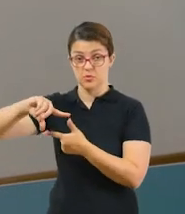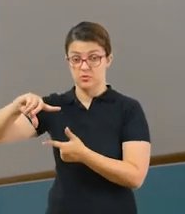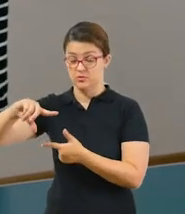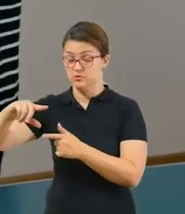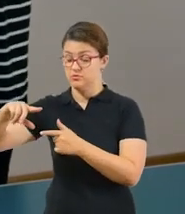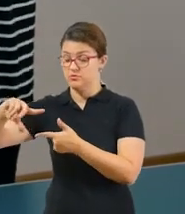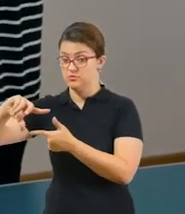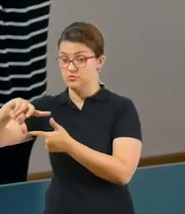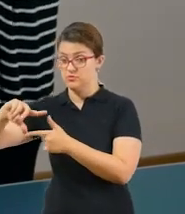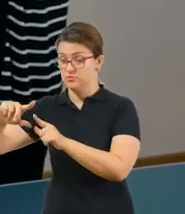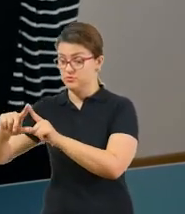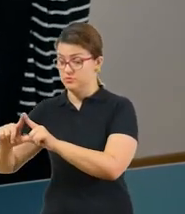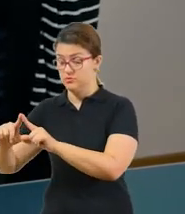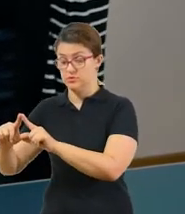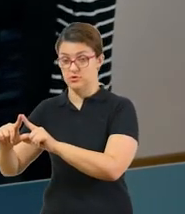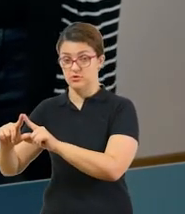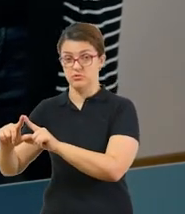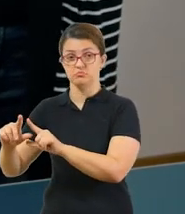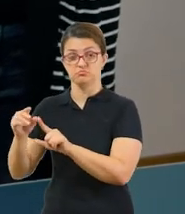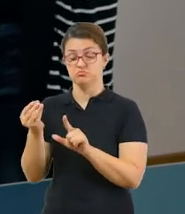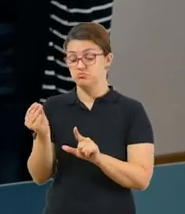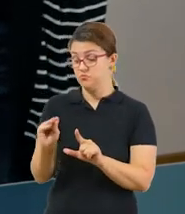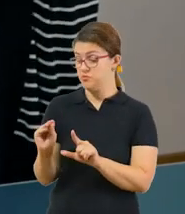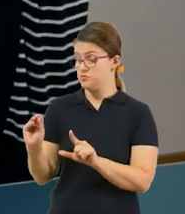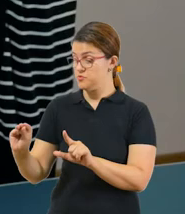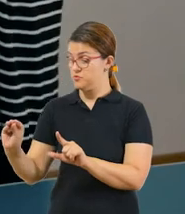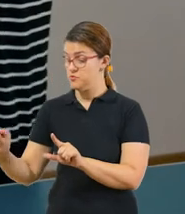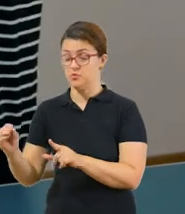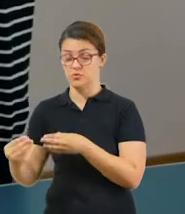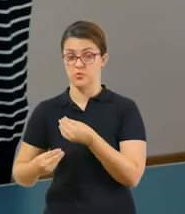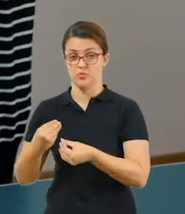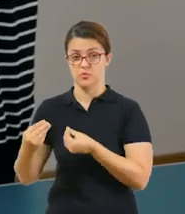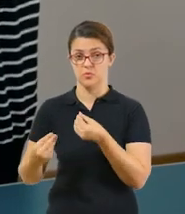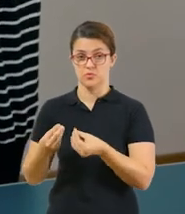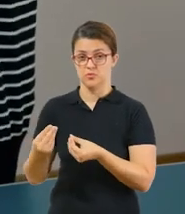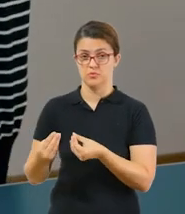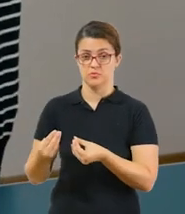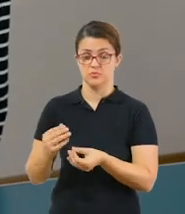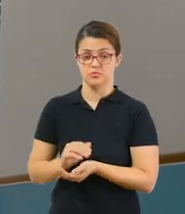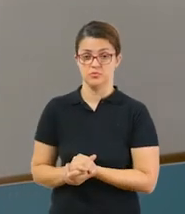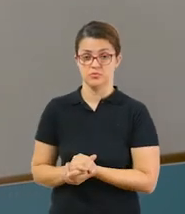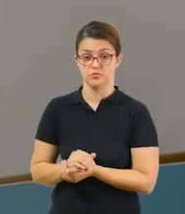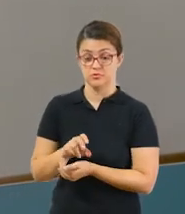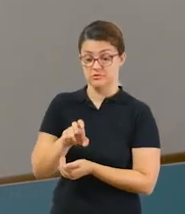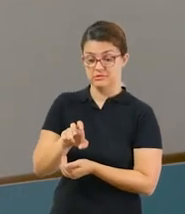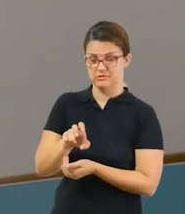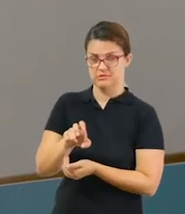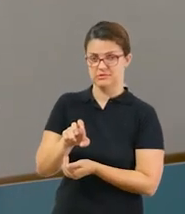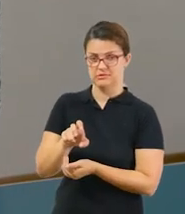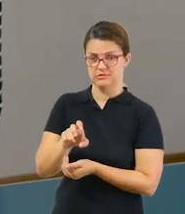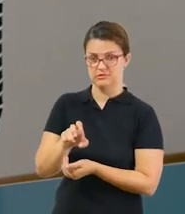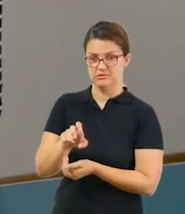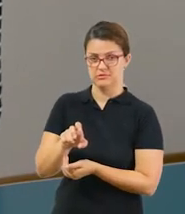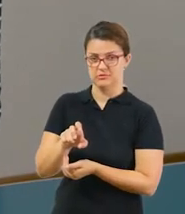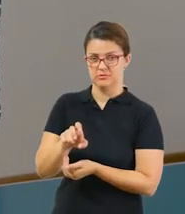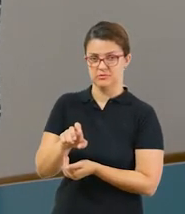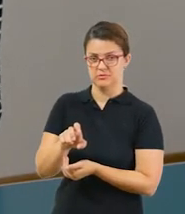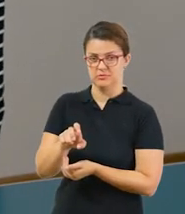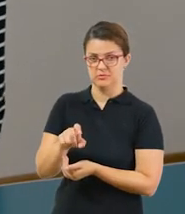quadrados e os triângulos aqui com a numeração correspondente. Como que eu vou fazer isso? Do 5 para o 15.